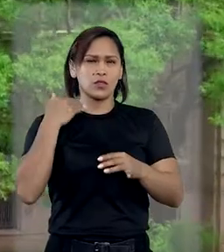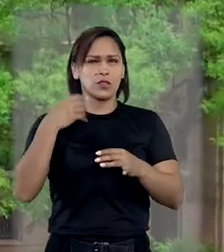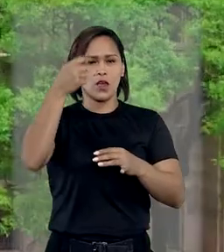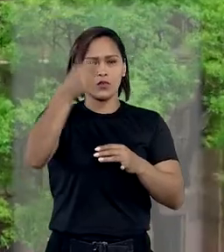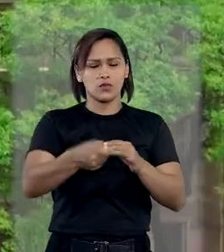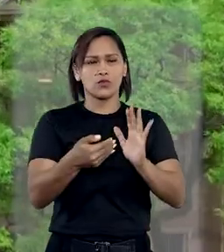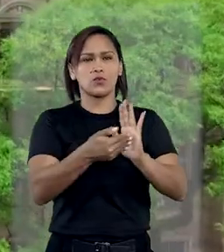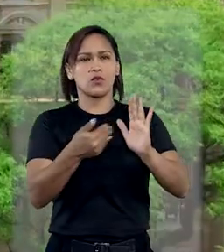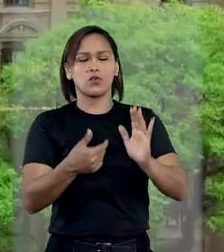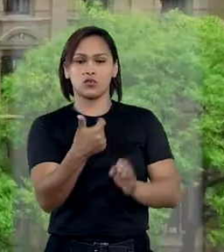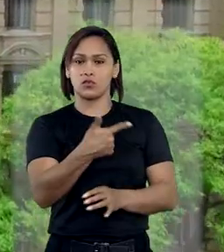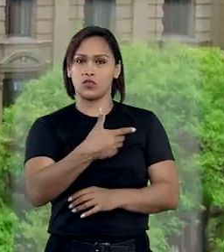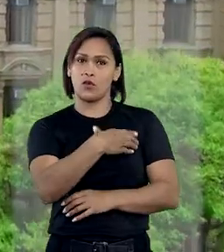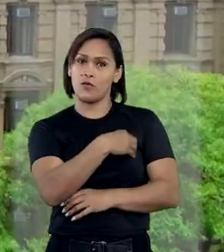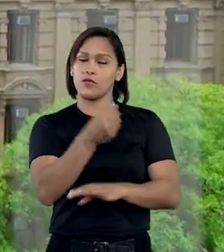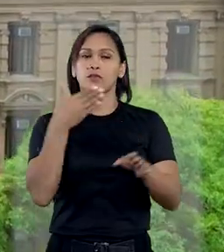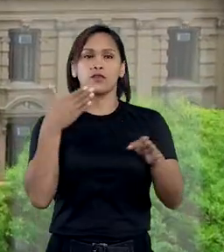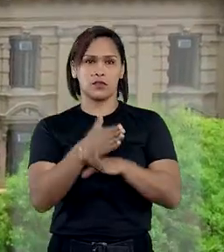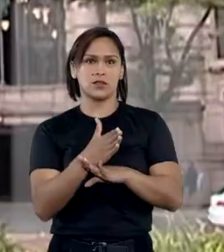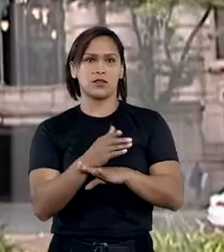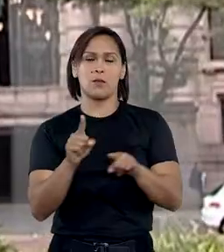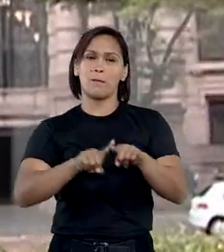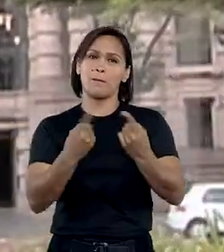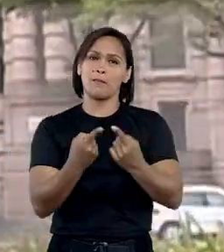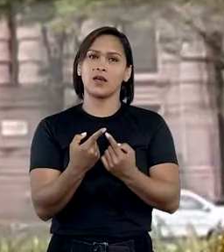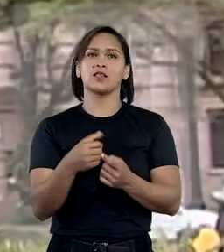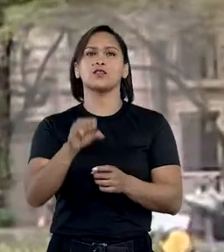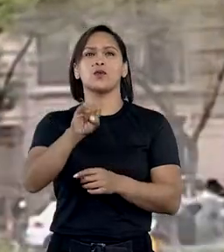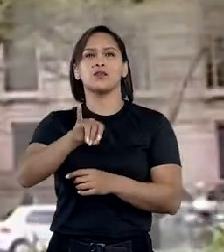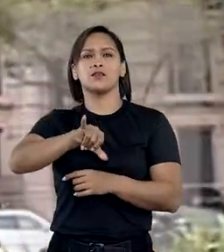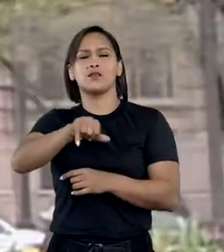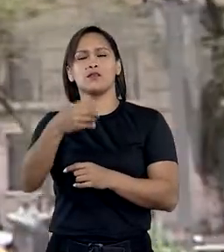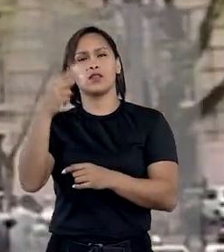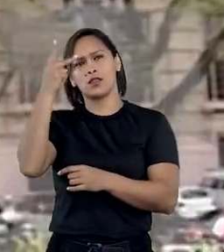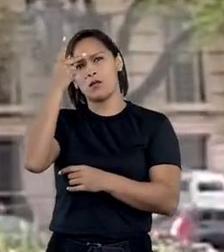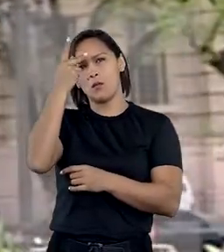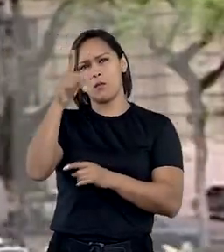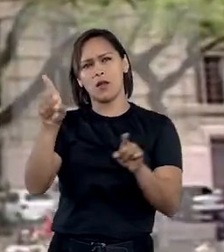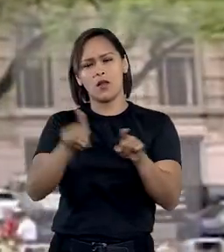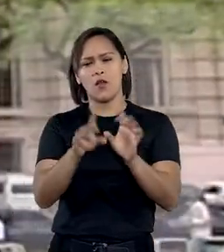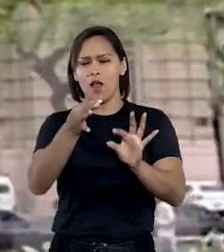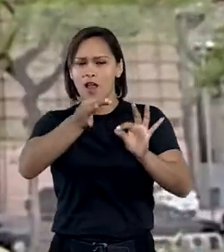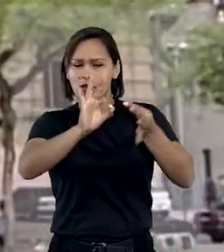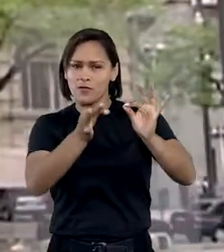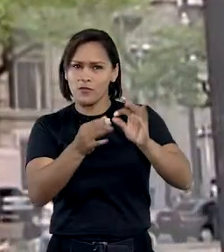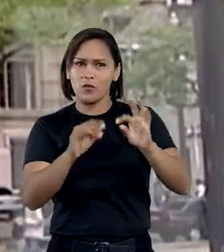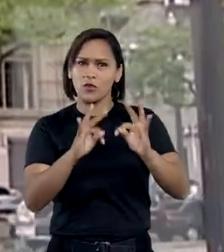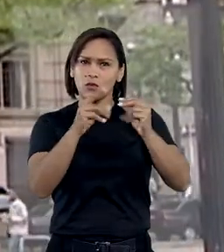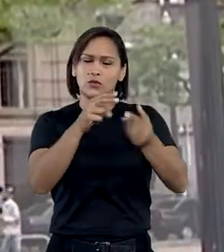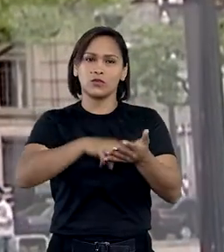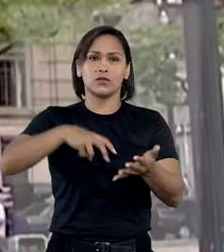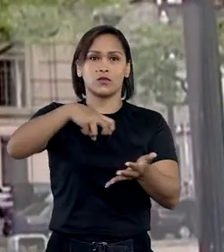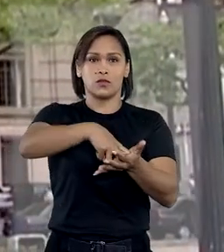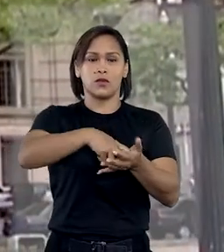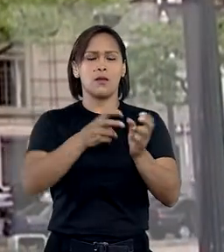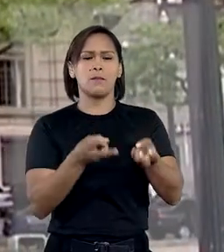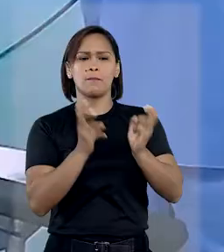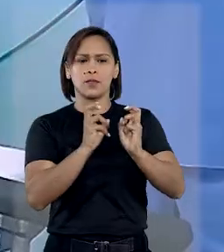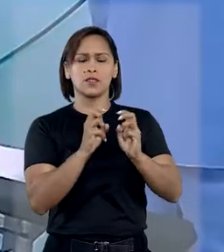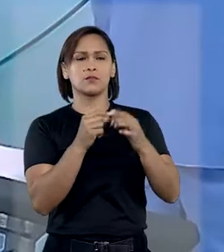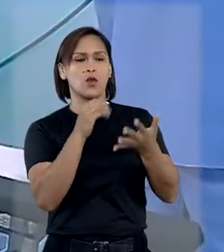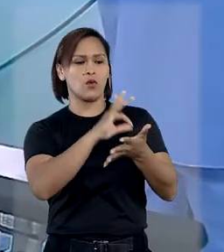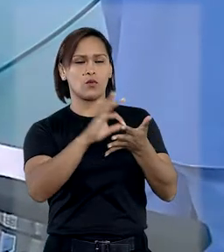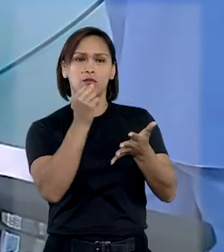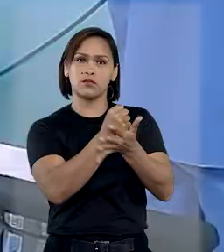de primeiro grau julgou o pedido dos dois filhos procedente, mas o Tribunal de Justiça de São Paulo reformou a sentença, tendo em